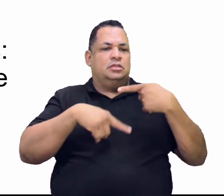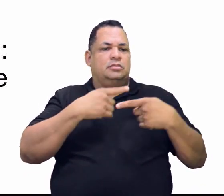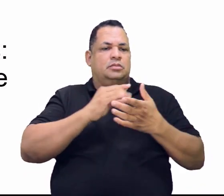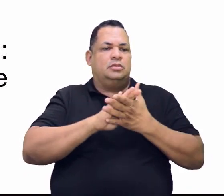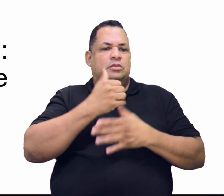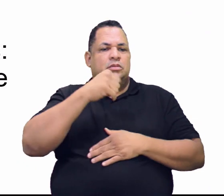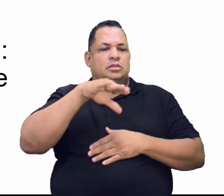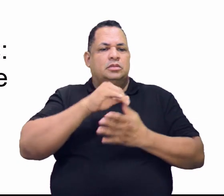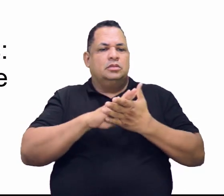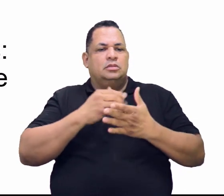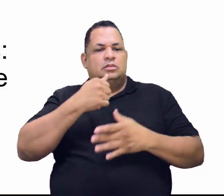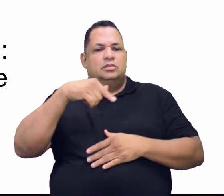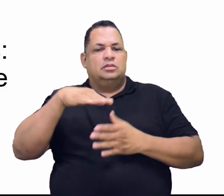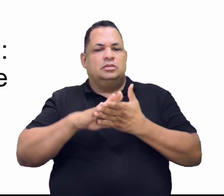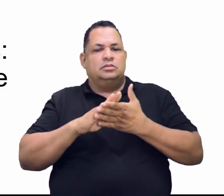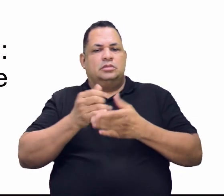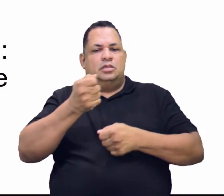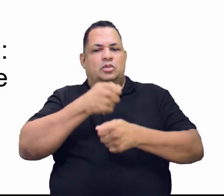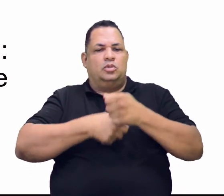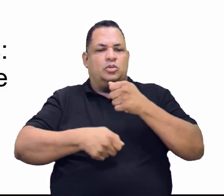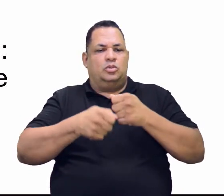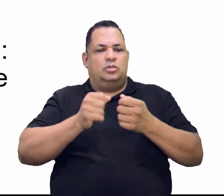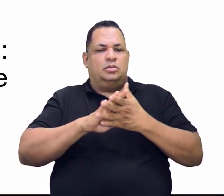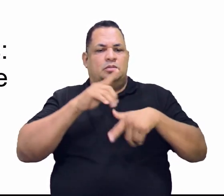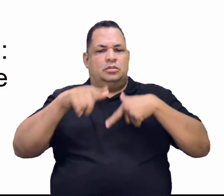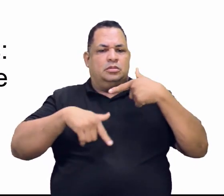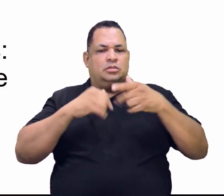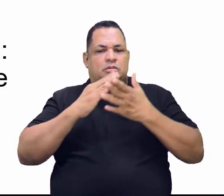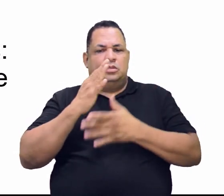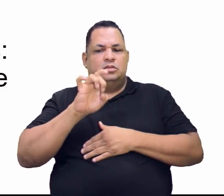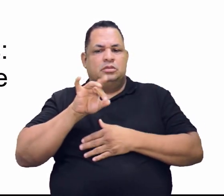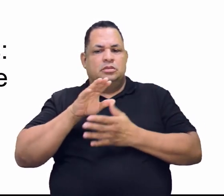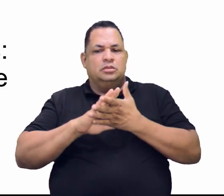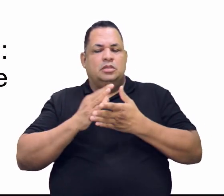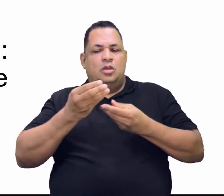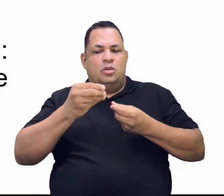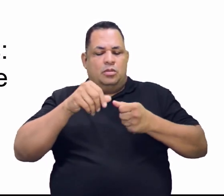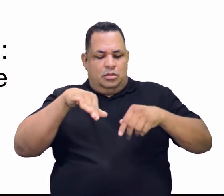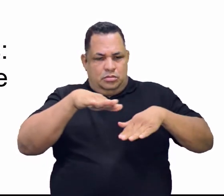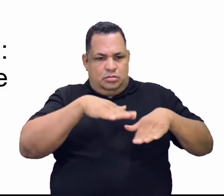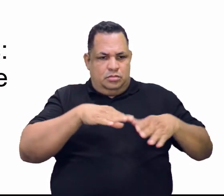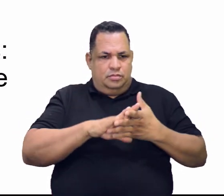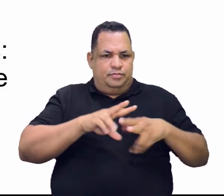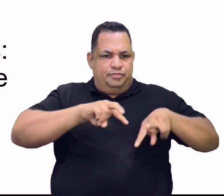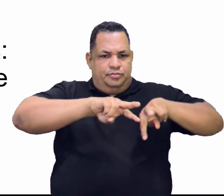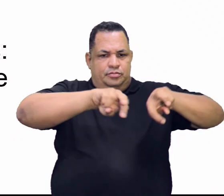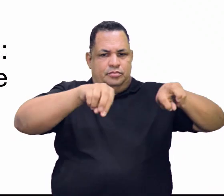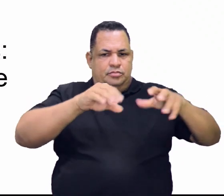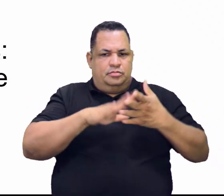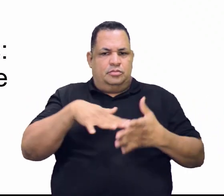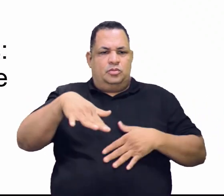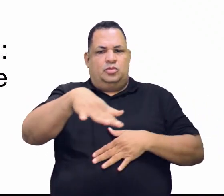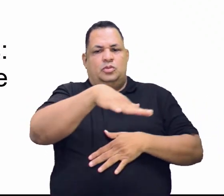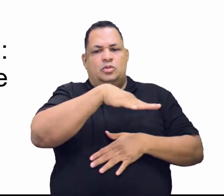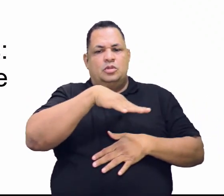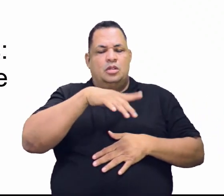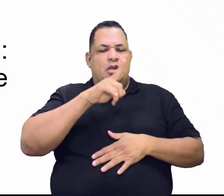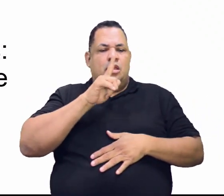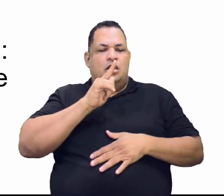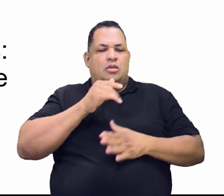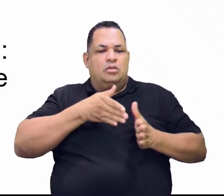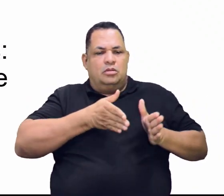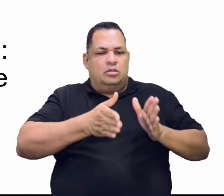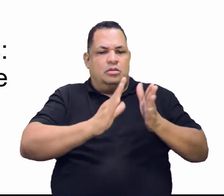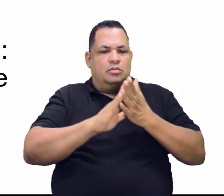economia estava voltada para a produção da caceterita, produção anual. A mineração localizava-se nos rios